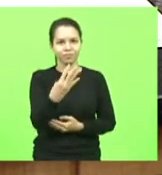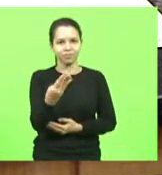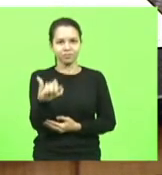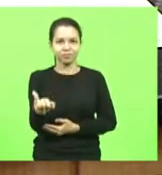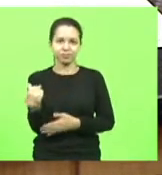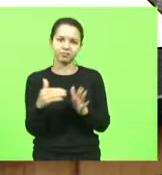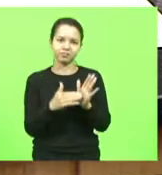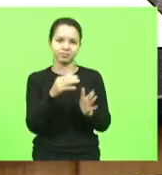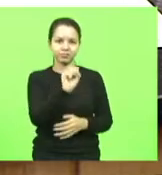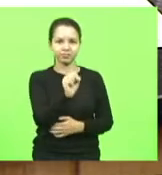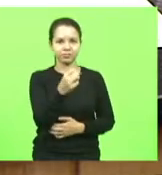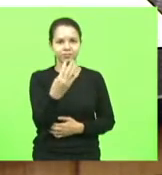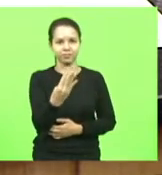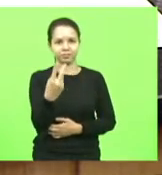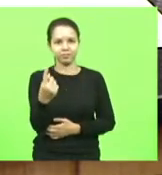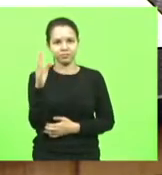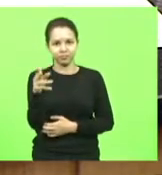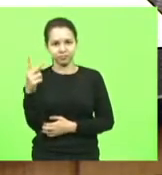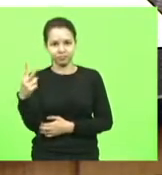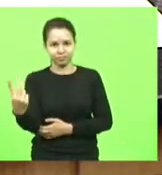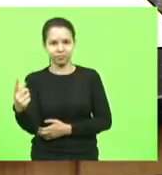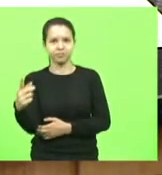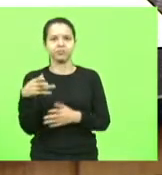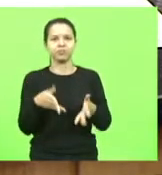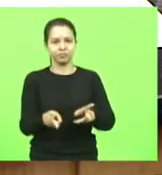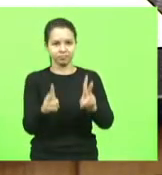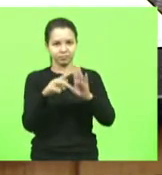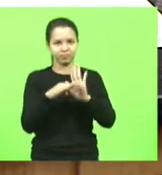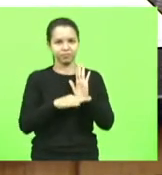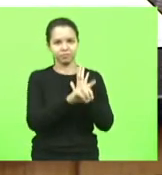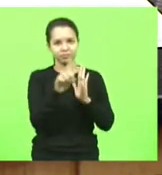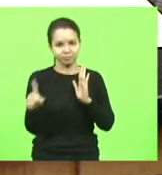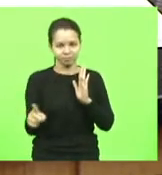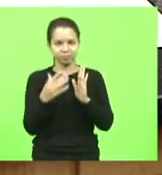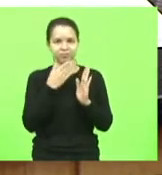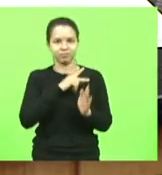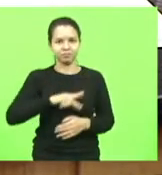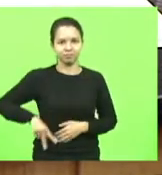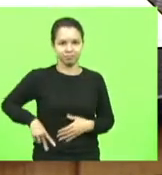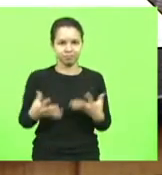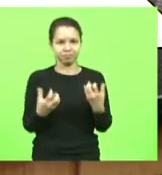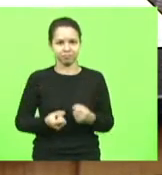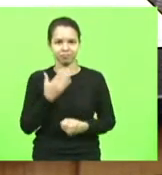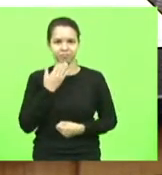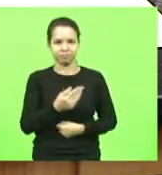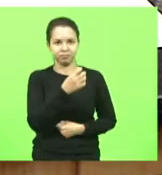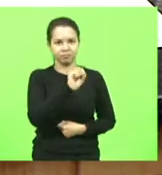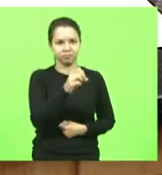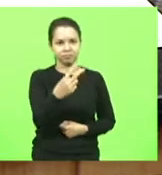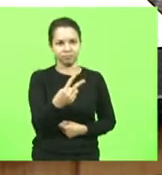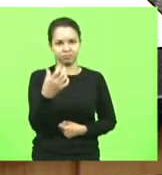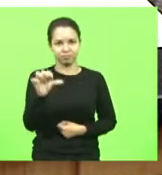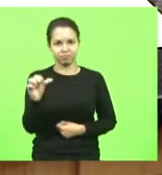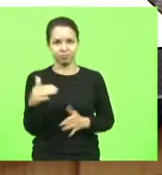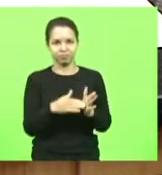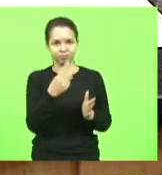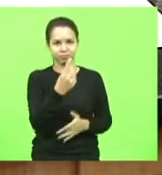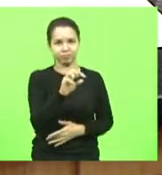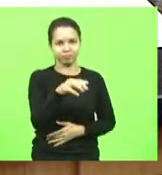848-2021. Dando continuidade, honra do dia, o senhor presidente deferiu os requerimentos número 829 a 831